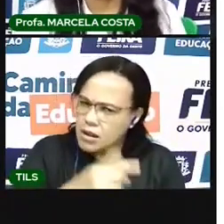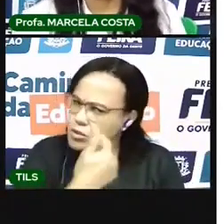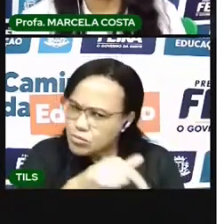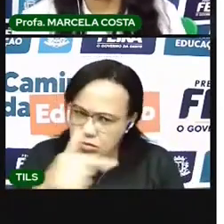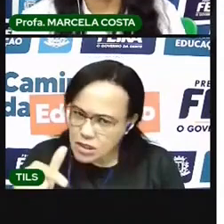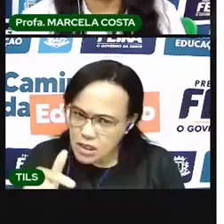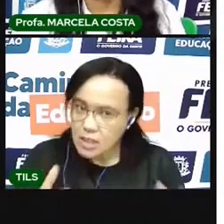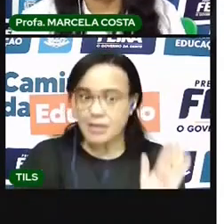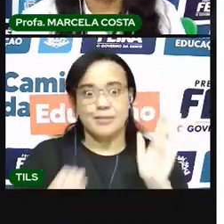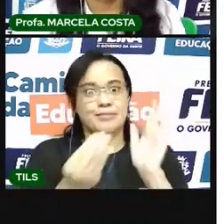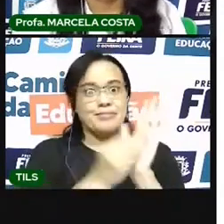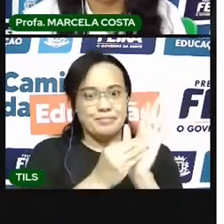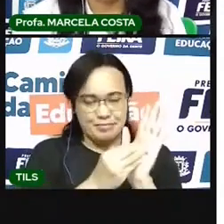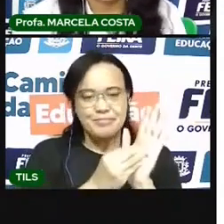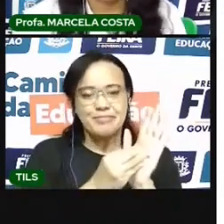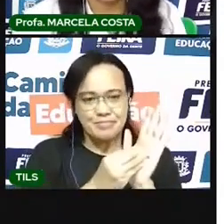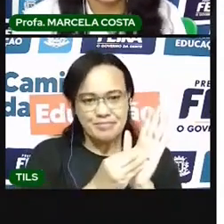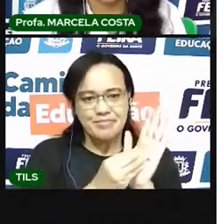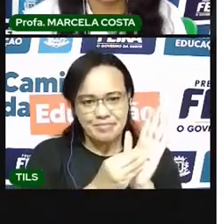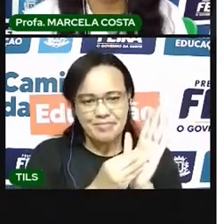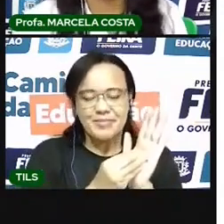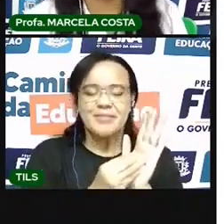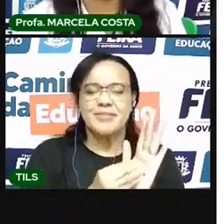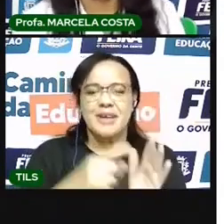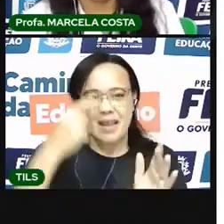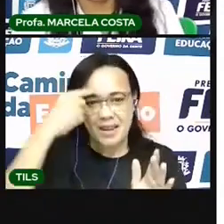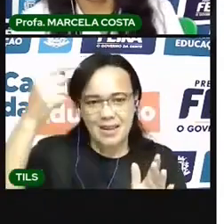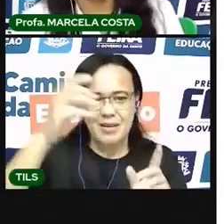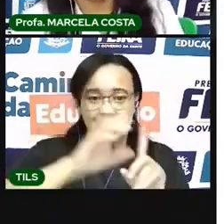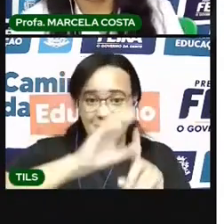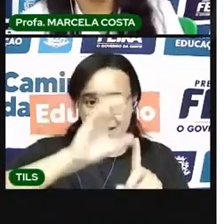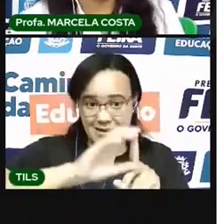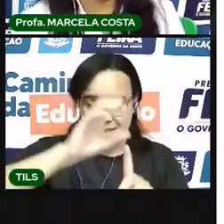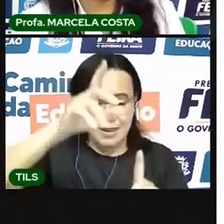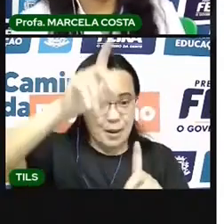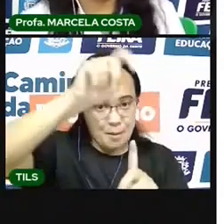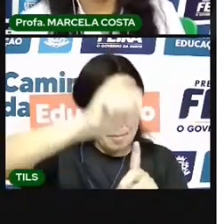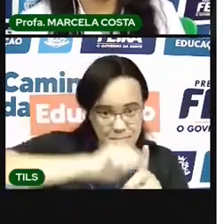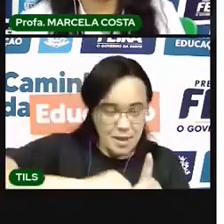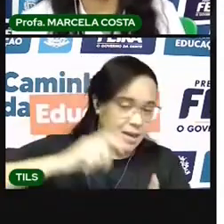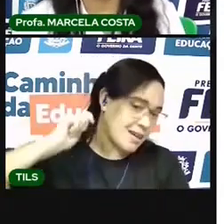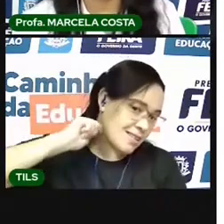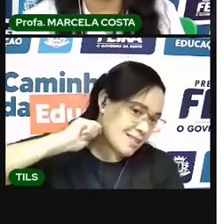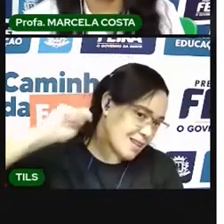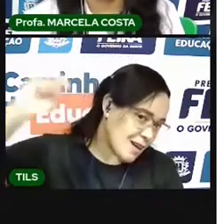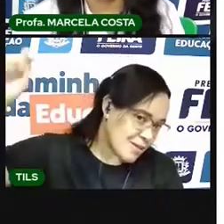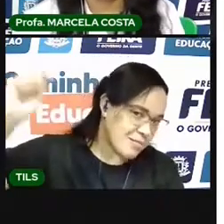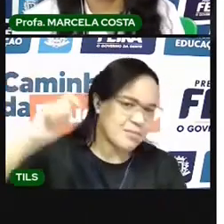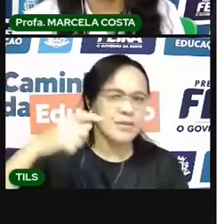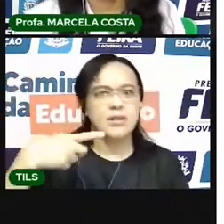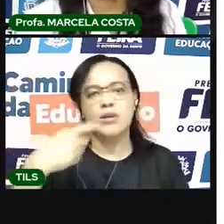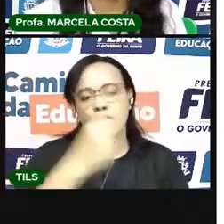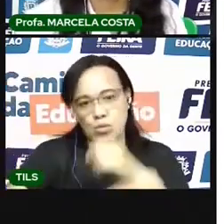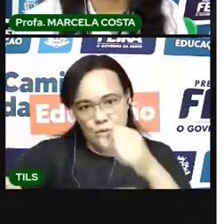Esse aqui é o calendário do mês de abril de 2021. Que a gente já viu nas aulas anteriores.